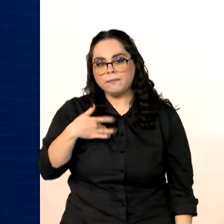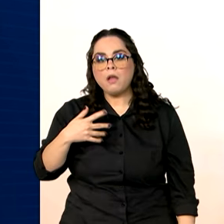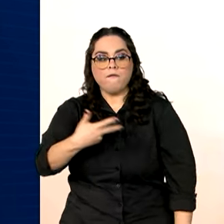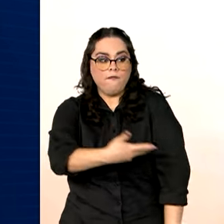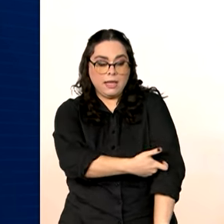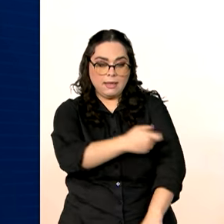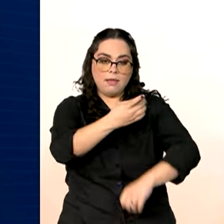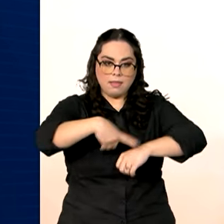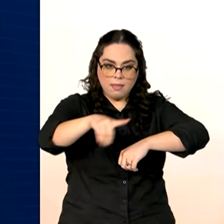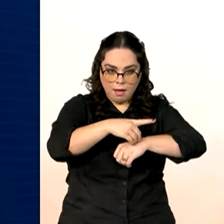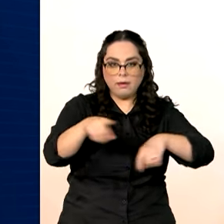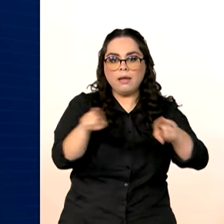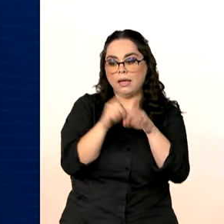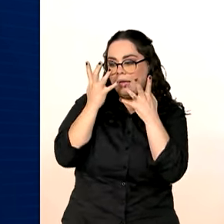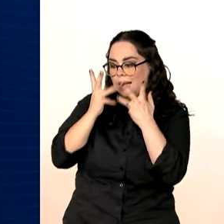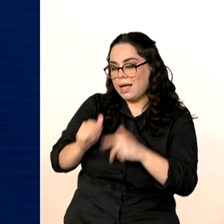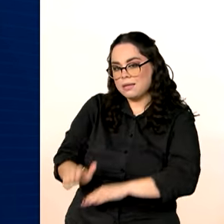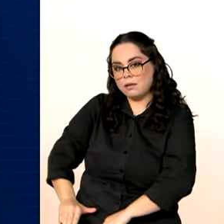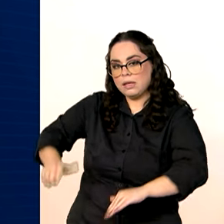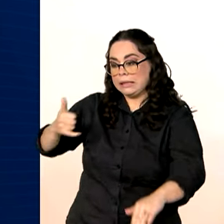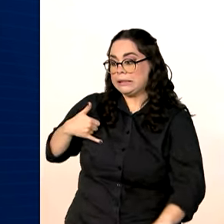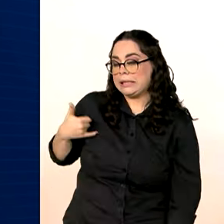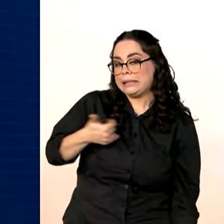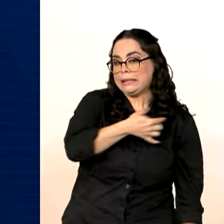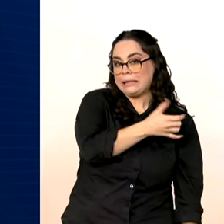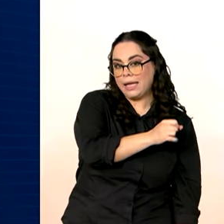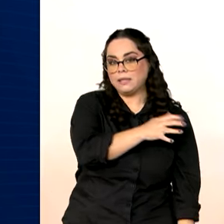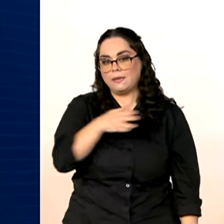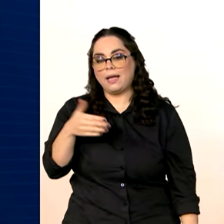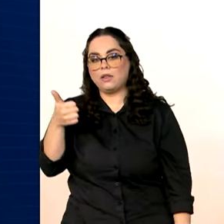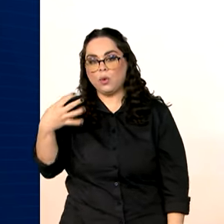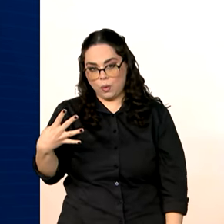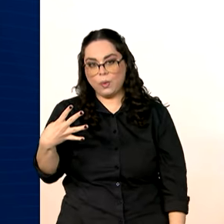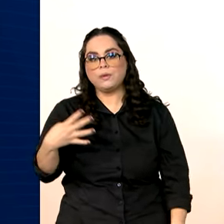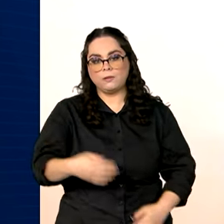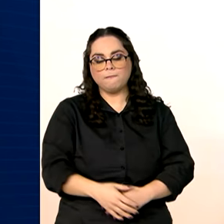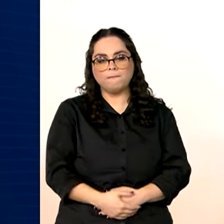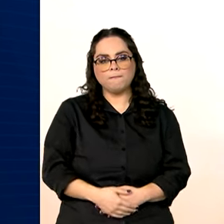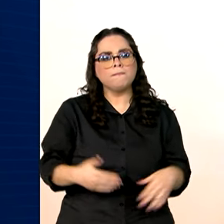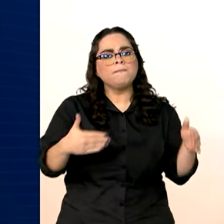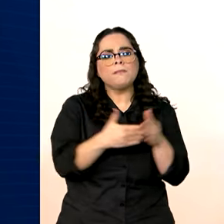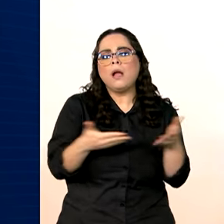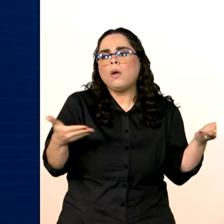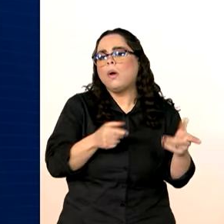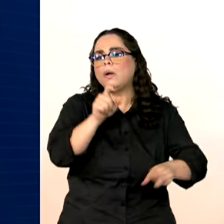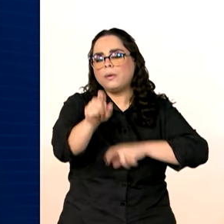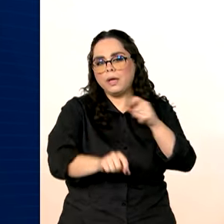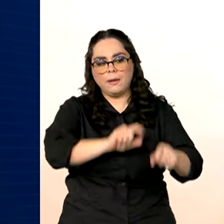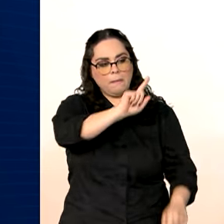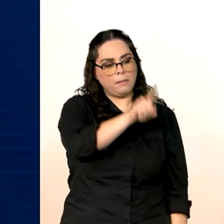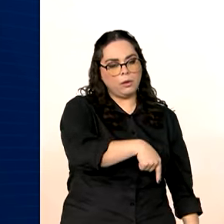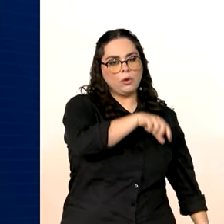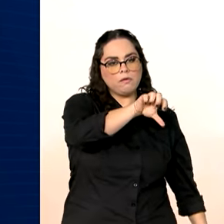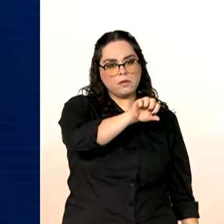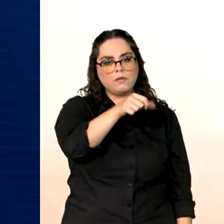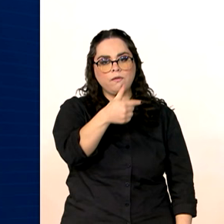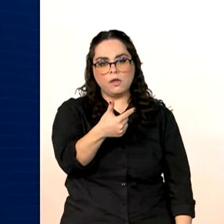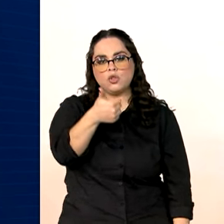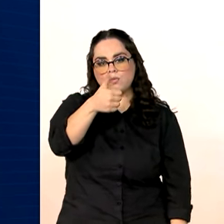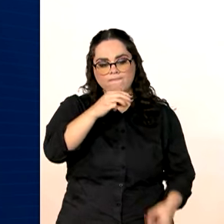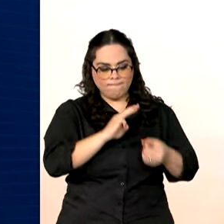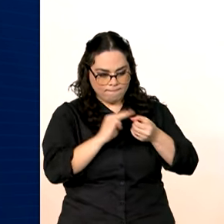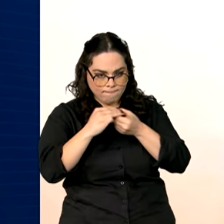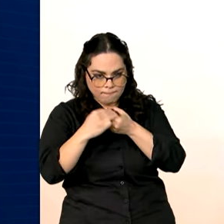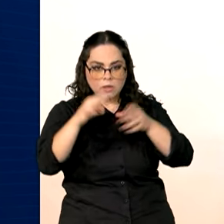nas crianças e adolescentes que têm entre 10 e 14 anos. Até o momento, 1.921 municípios